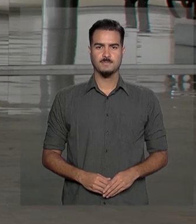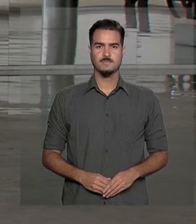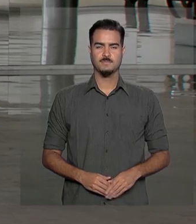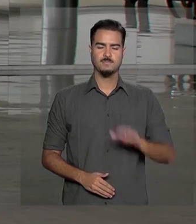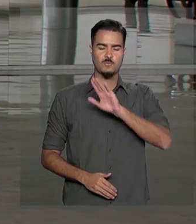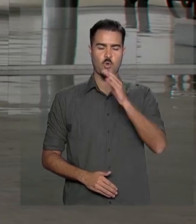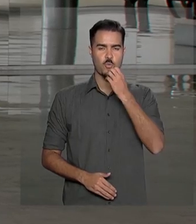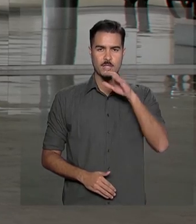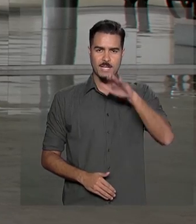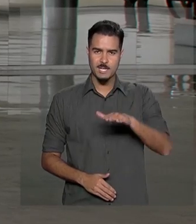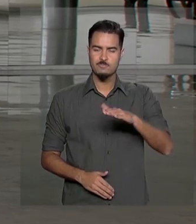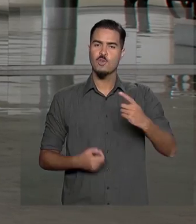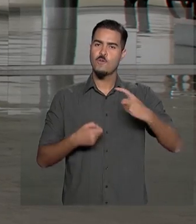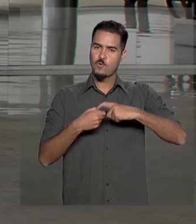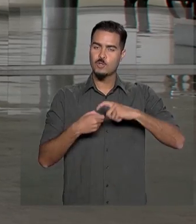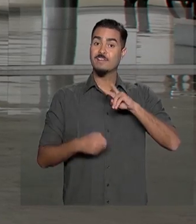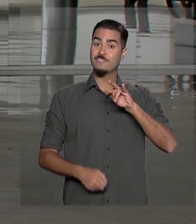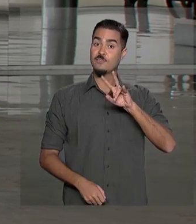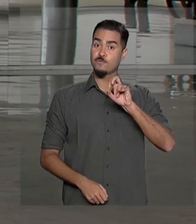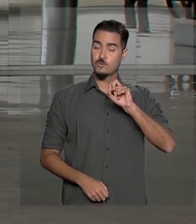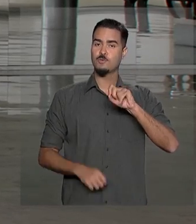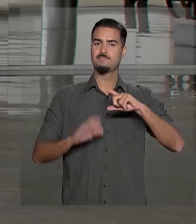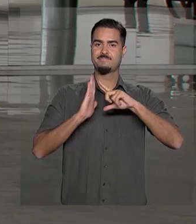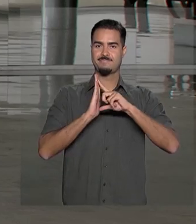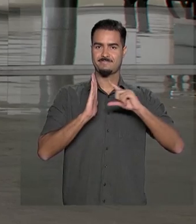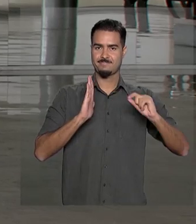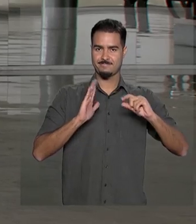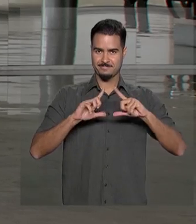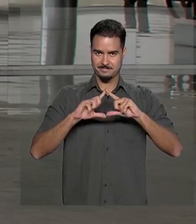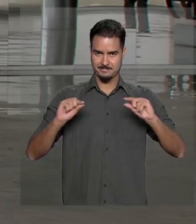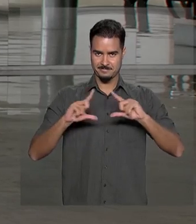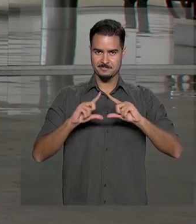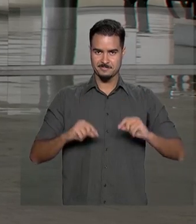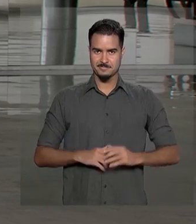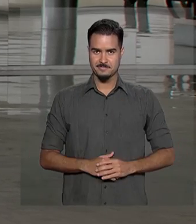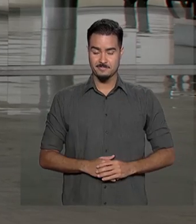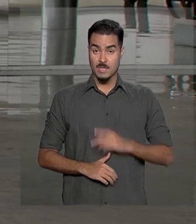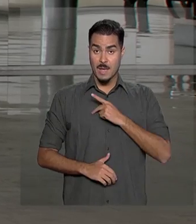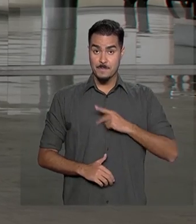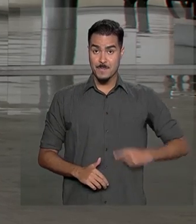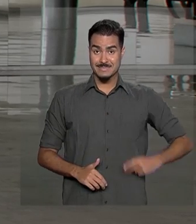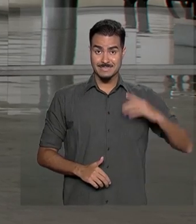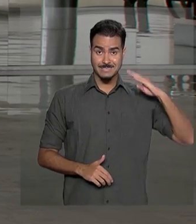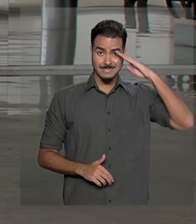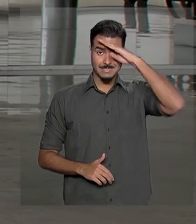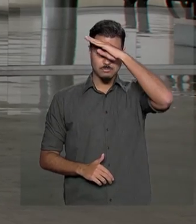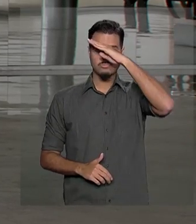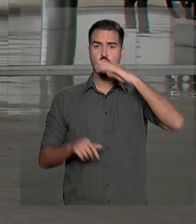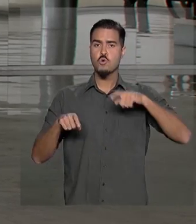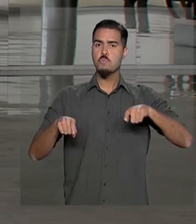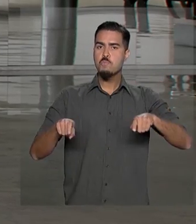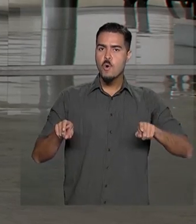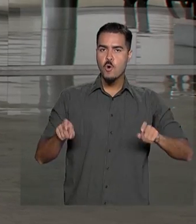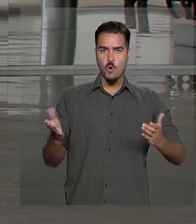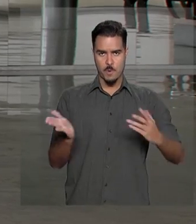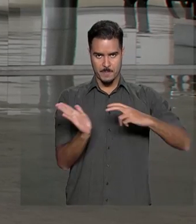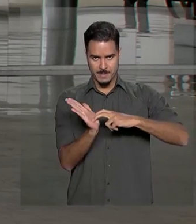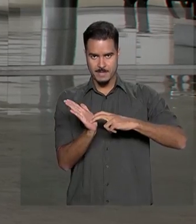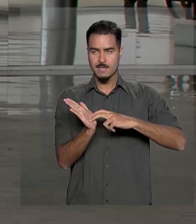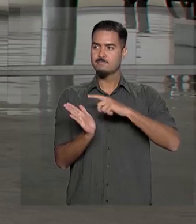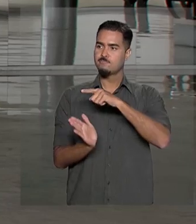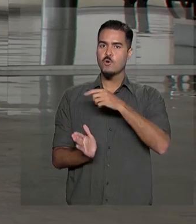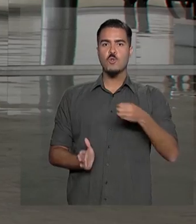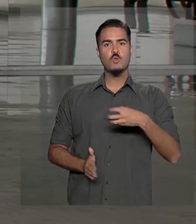Olá, boa tarde. Voltamos a falar ao vivo do Palácio do Planalto em Brasília. O presidente Jair Bolsonaro deu posse esta manhã